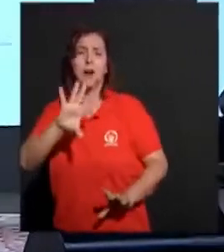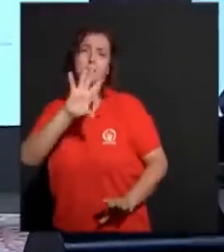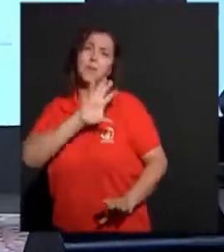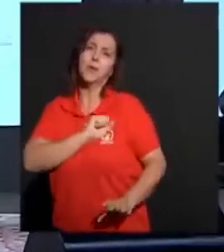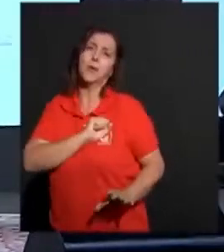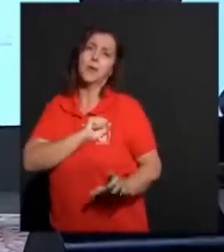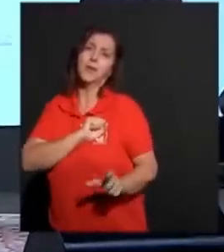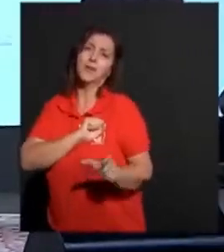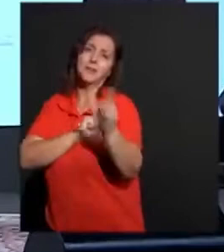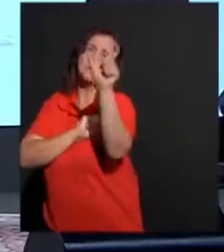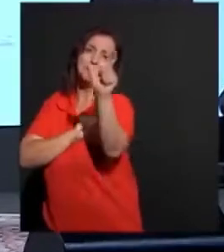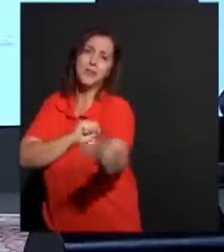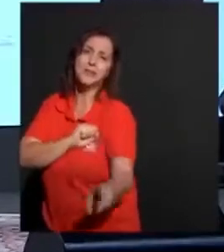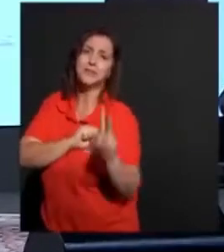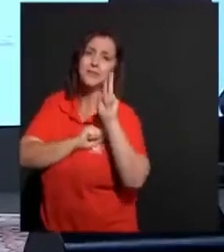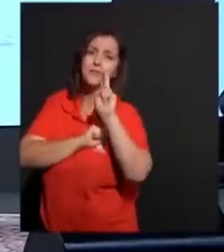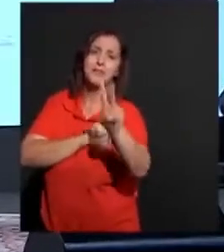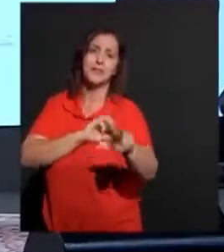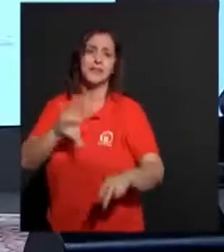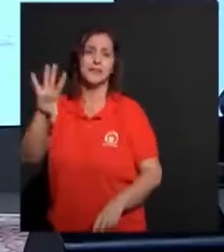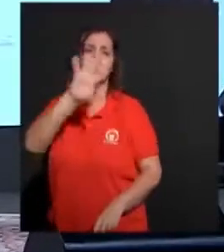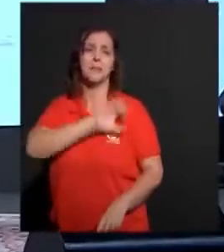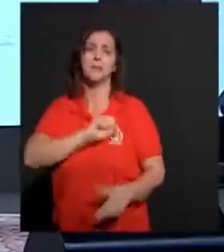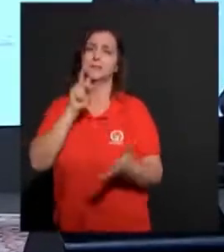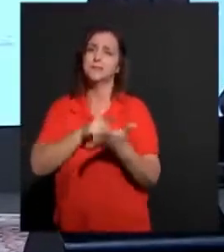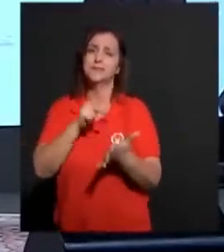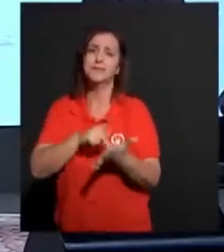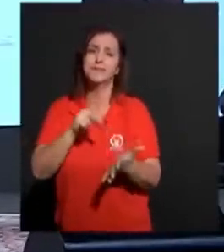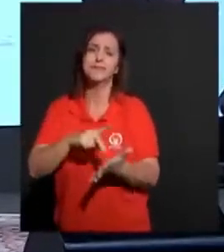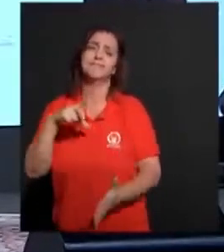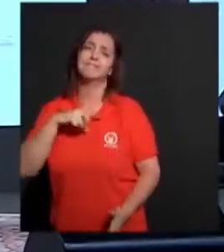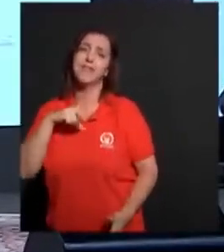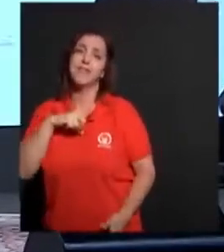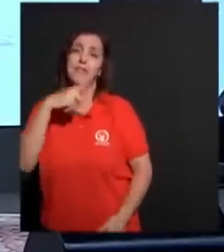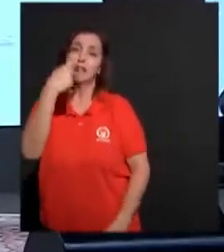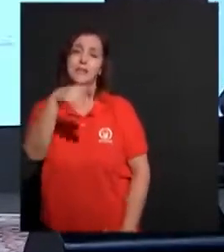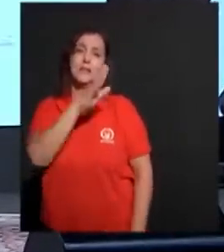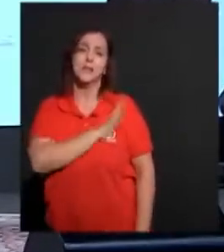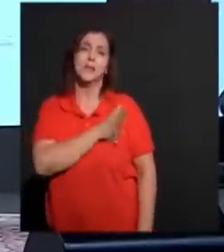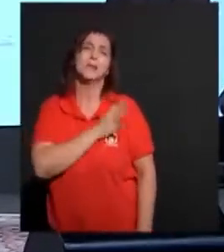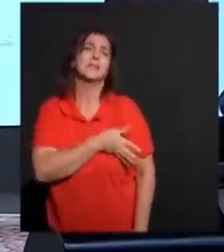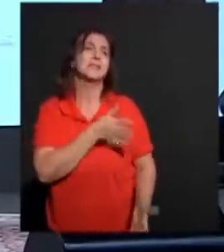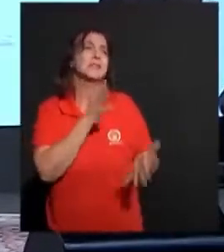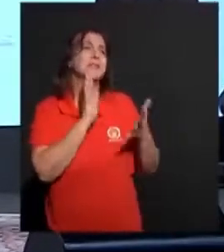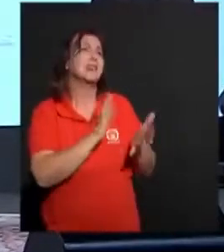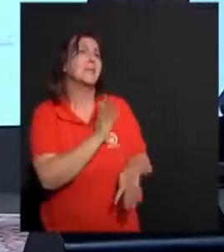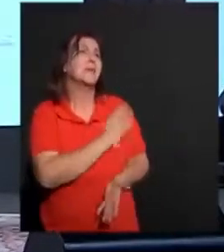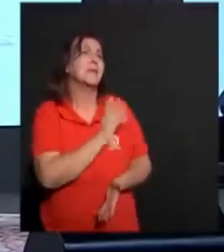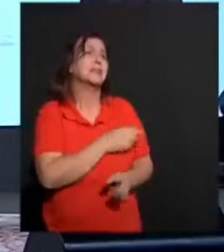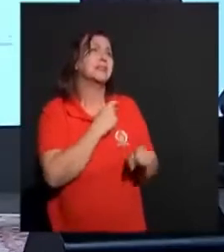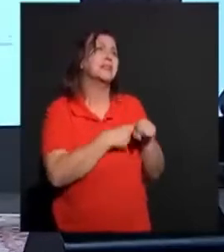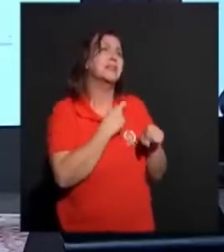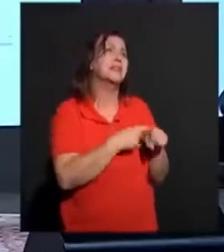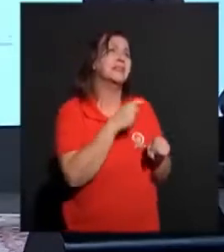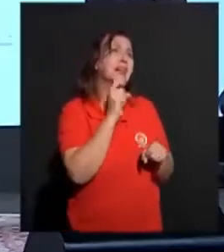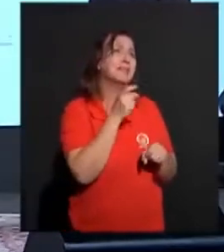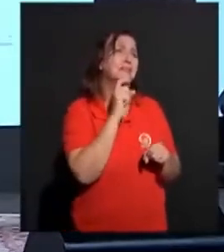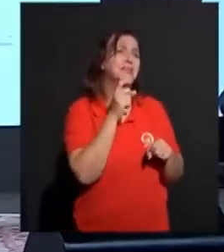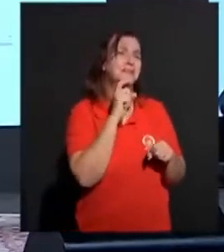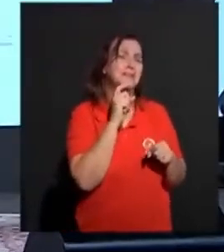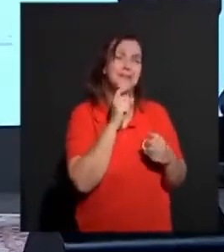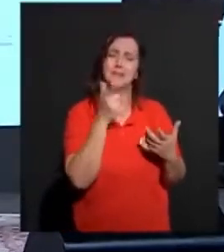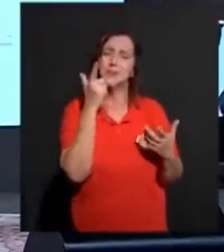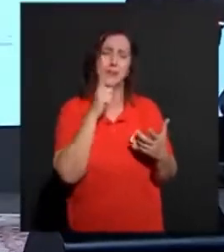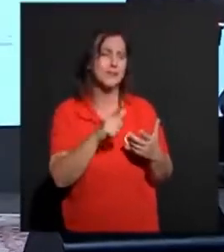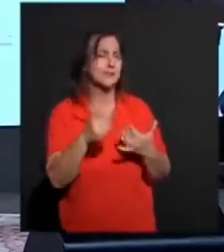ser alguém amoroso. Que ama. E se por acaso o seu coração. Falou assim. Josi. Já se esfriou. Já se distanciou. Eu não consigo.